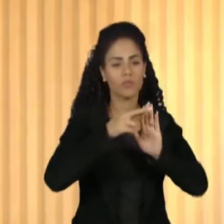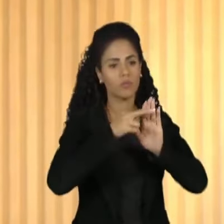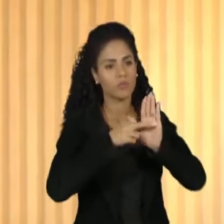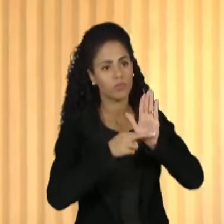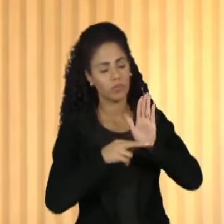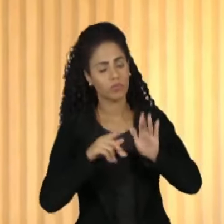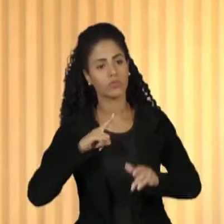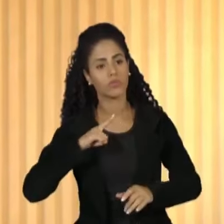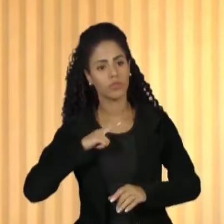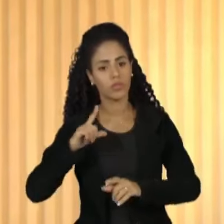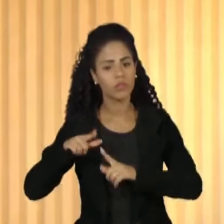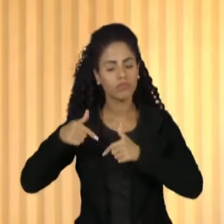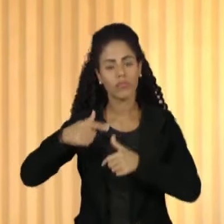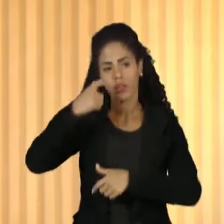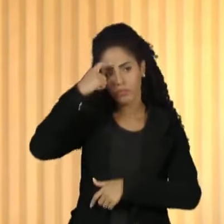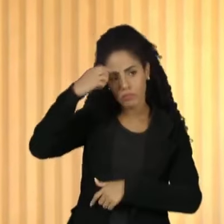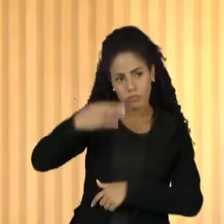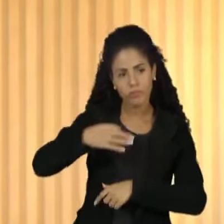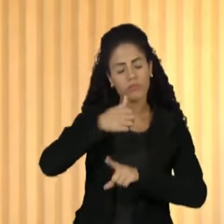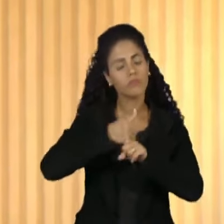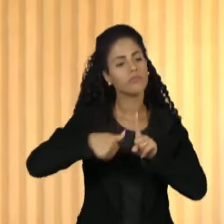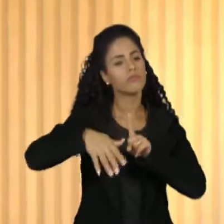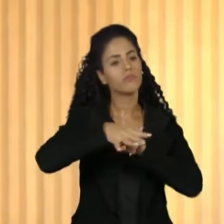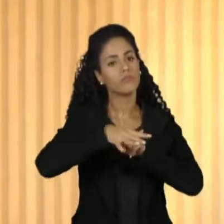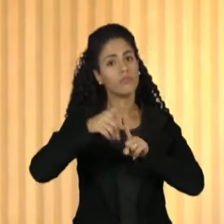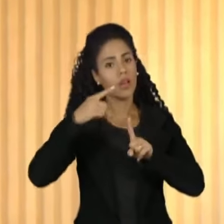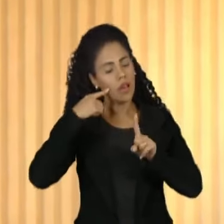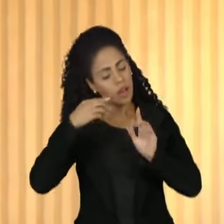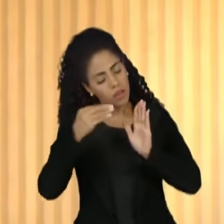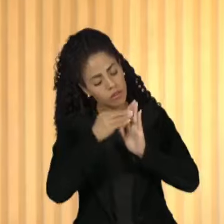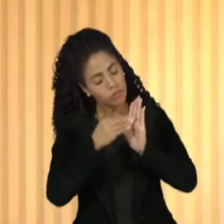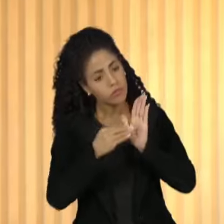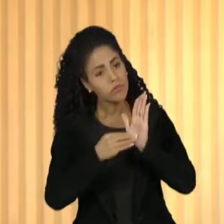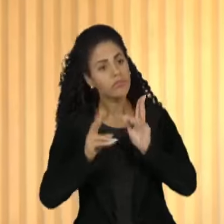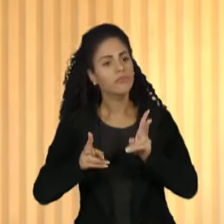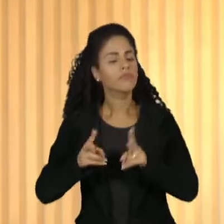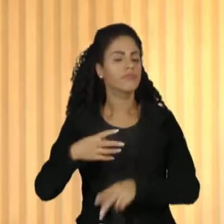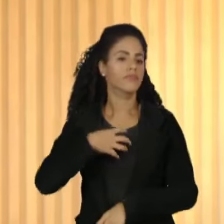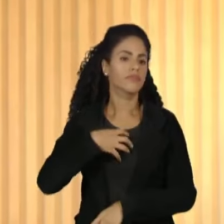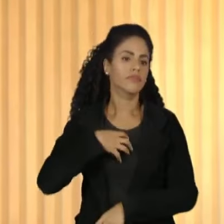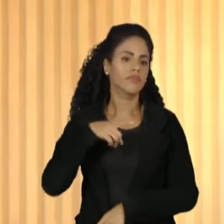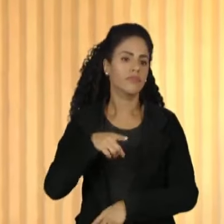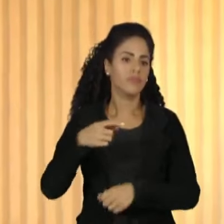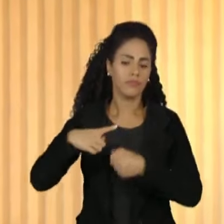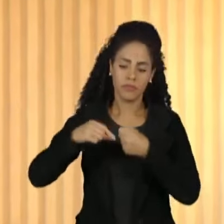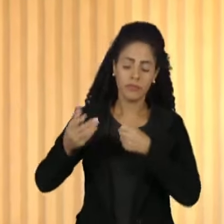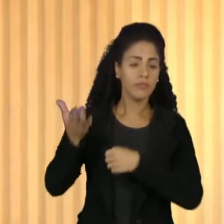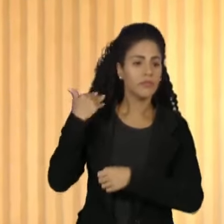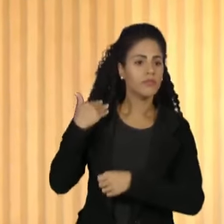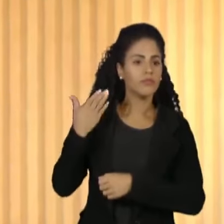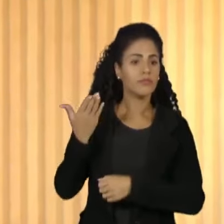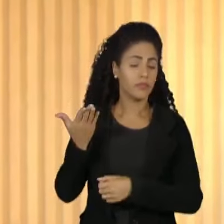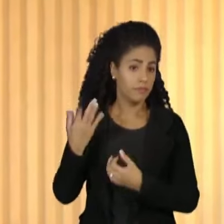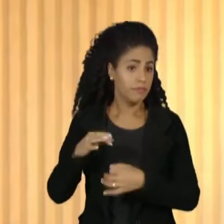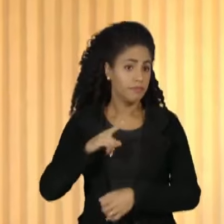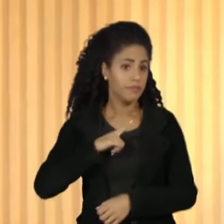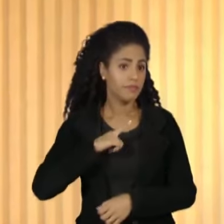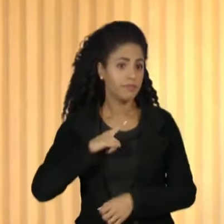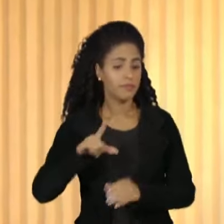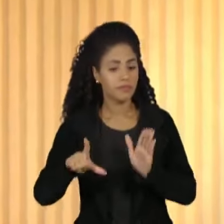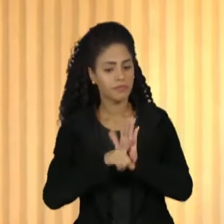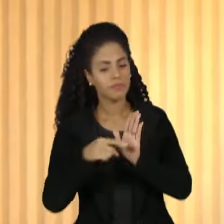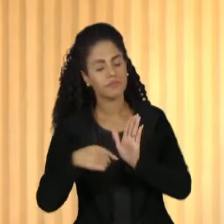atuação, conscientização da sociedade. Está lá estabelecido na mesma forma que o artigo que tinha anteriormente. E ainda existe uma lei